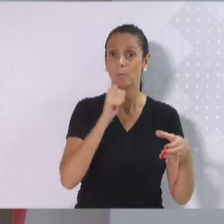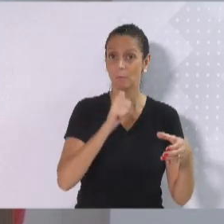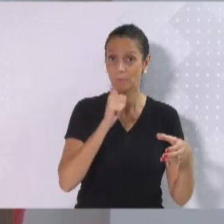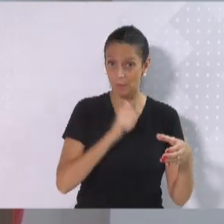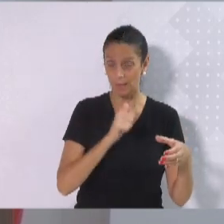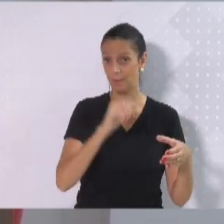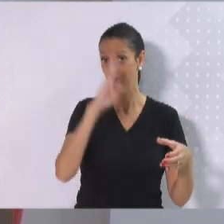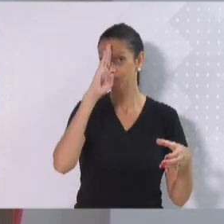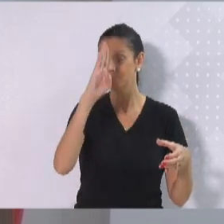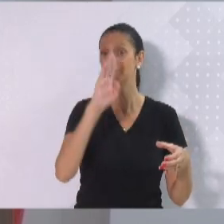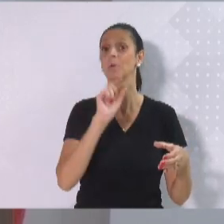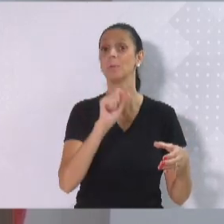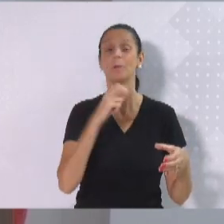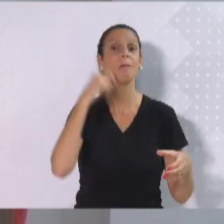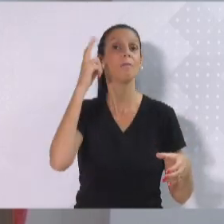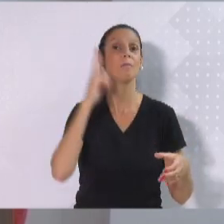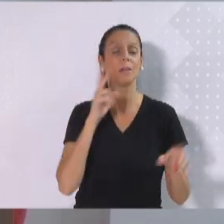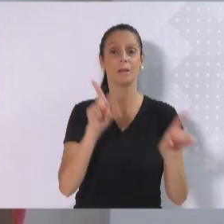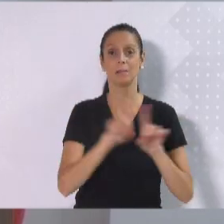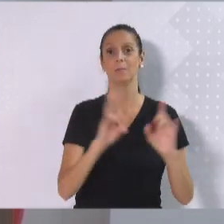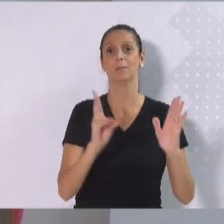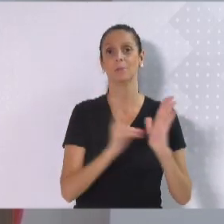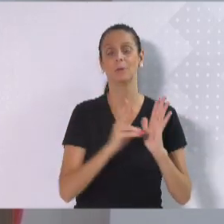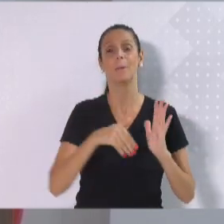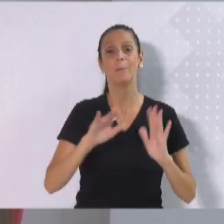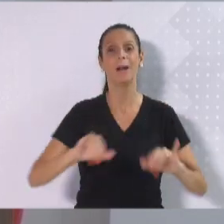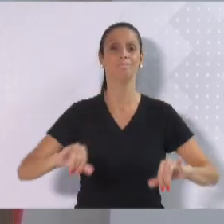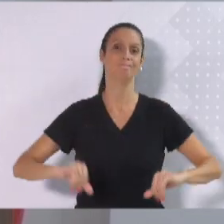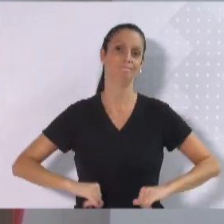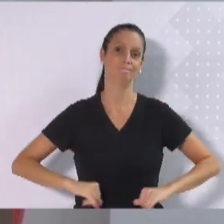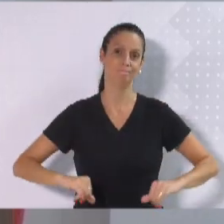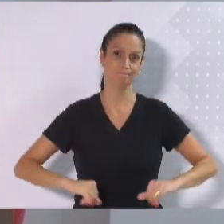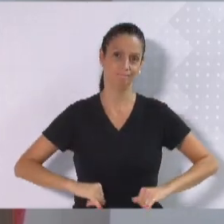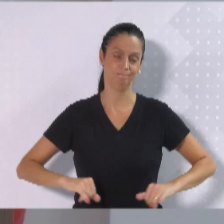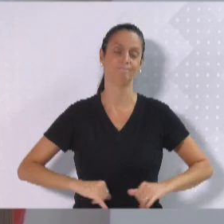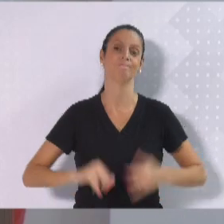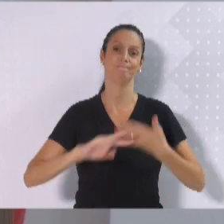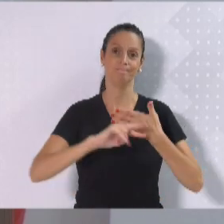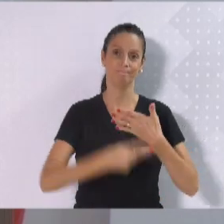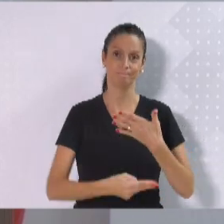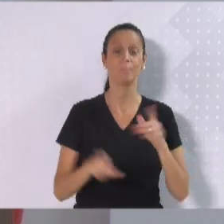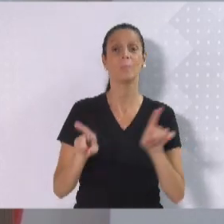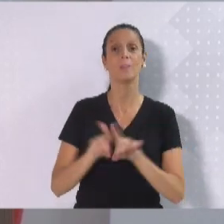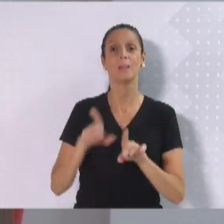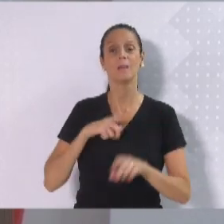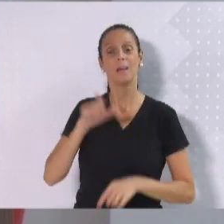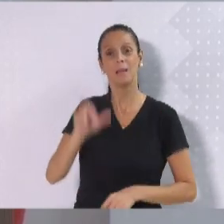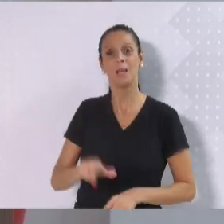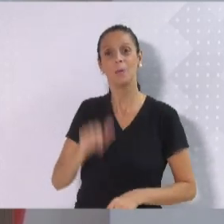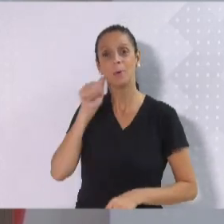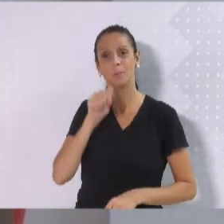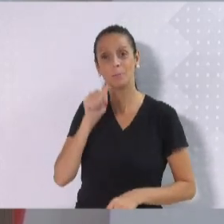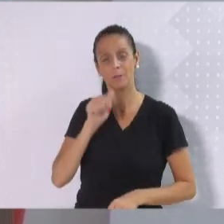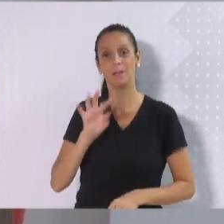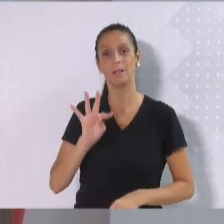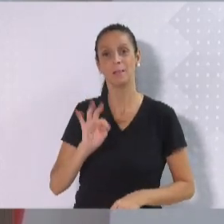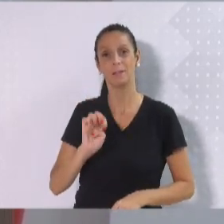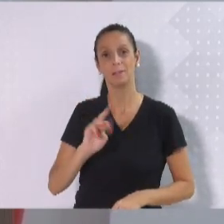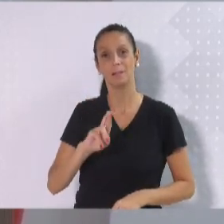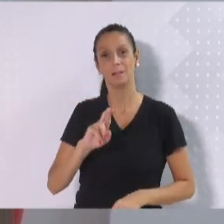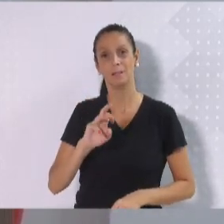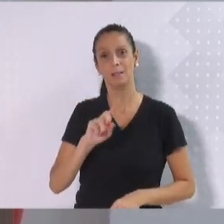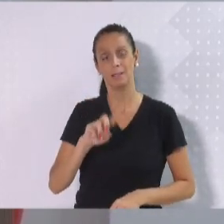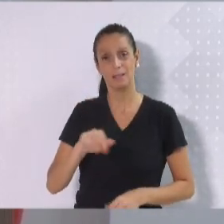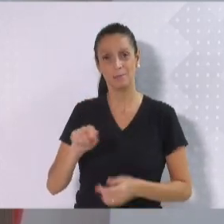mais sofrem suas consequências. Segundo a pesquisadora Terezinha Gonçalves, historicamente, os movimentos de mulheres são